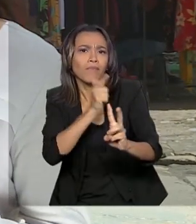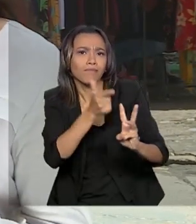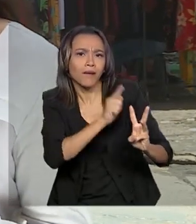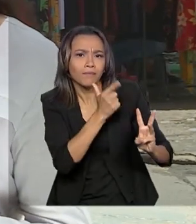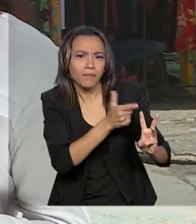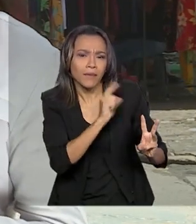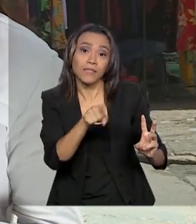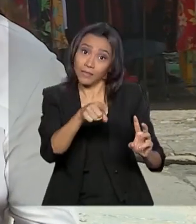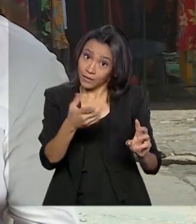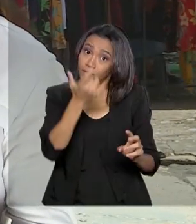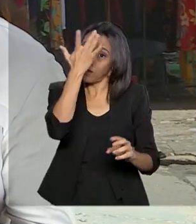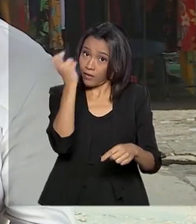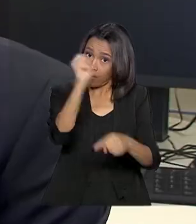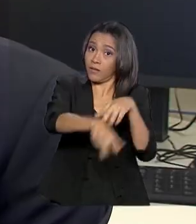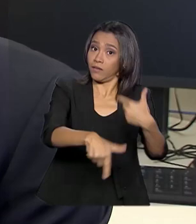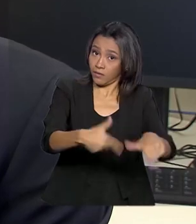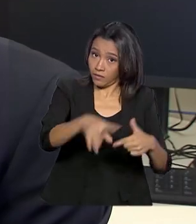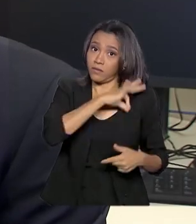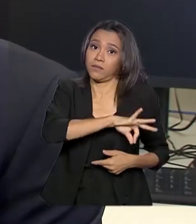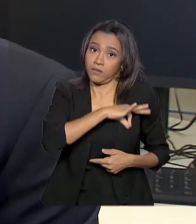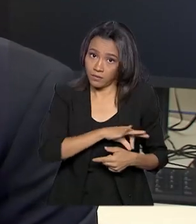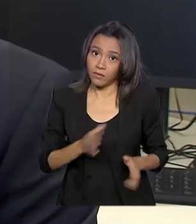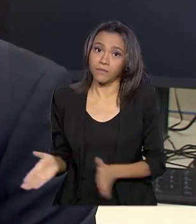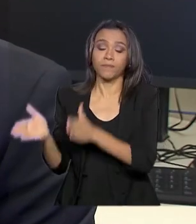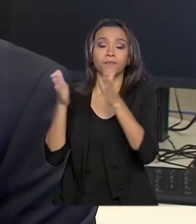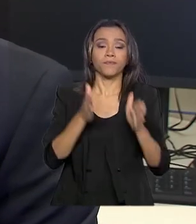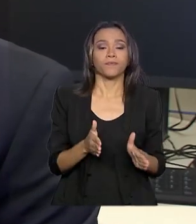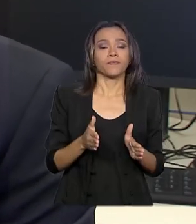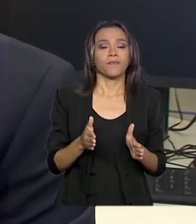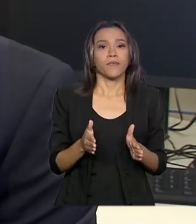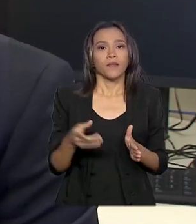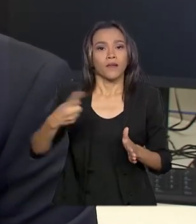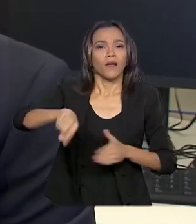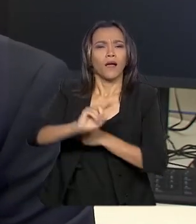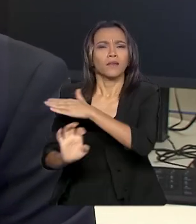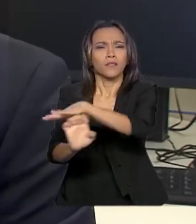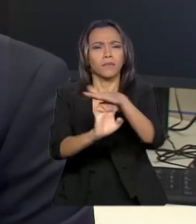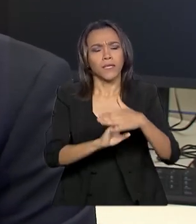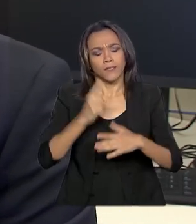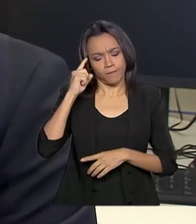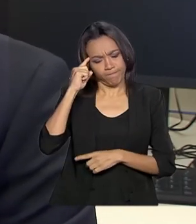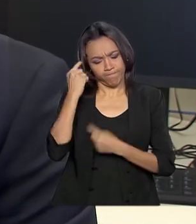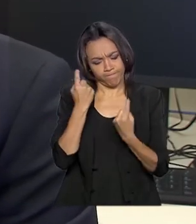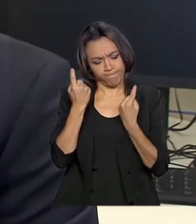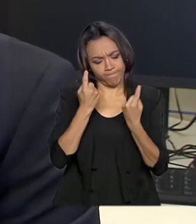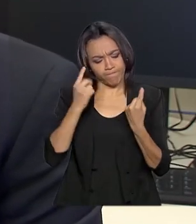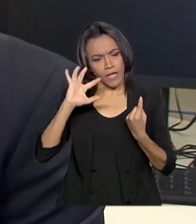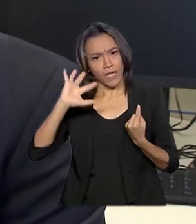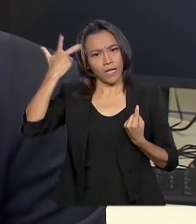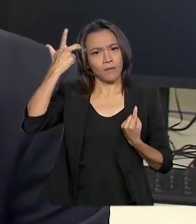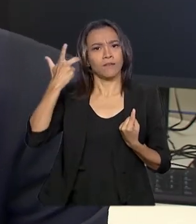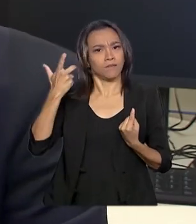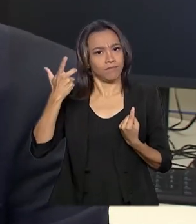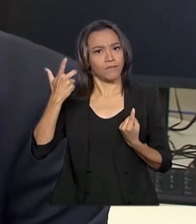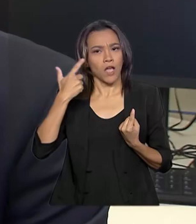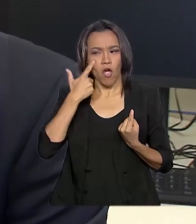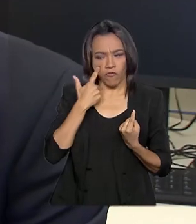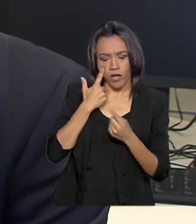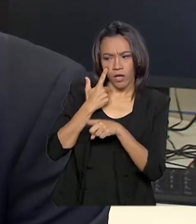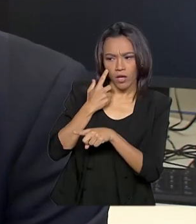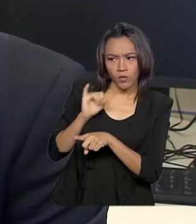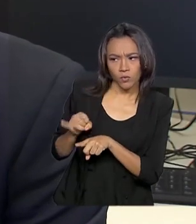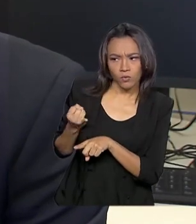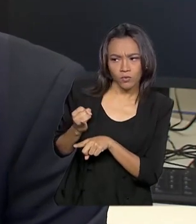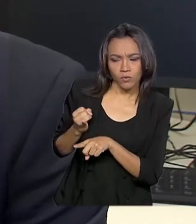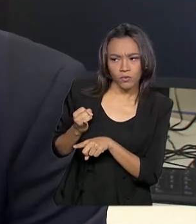geração de emprego e renda. Os empresários, quando vão tomar suas decisões de investimento, olham para essa taxa.